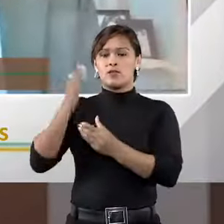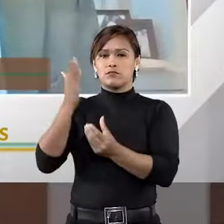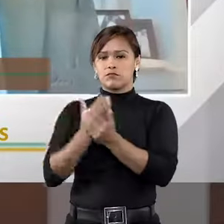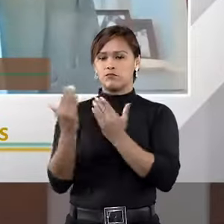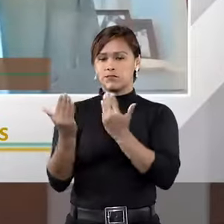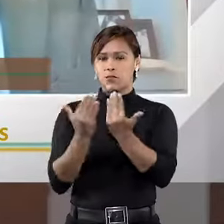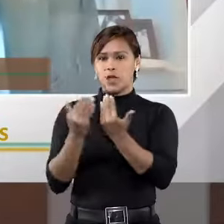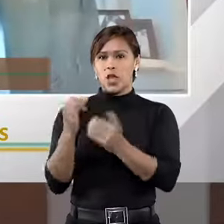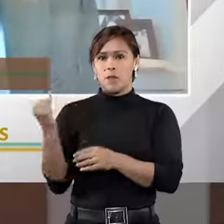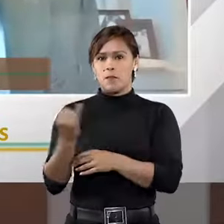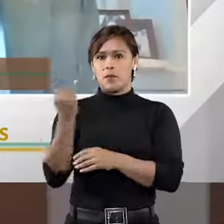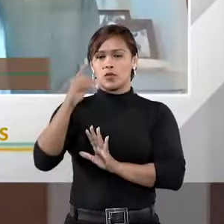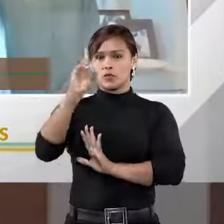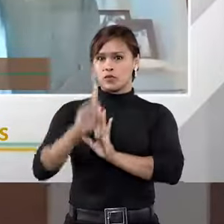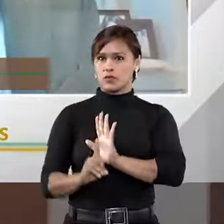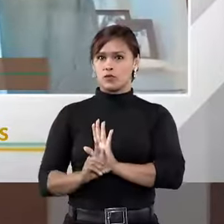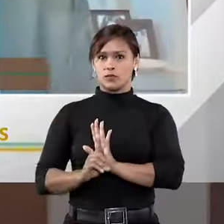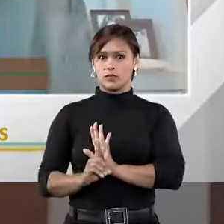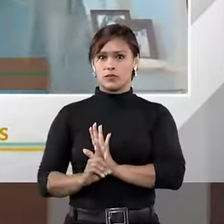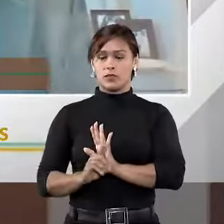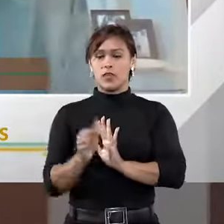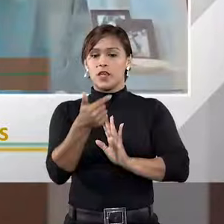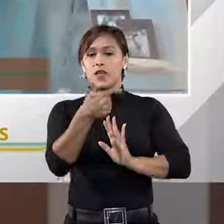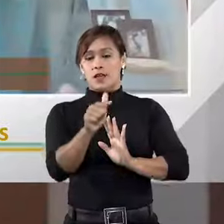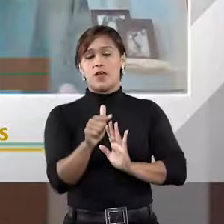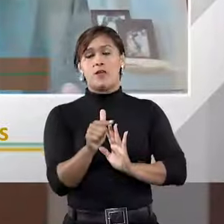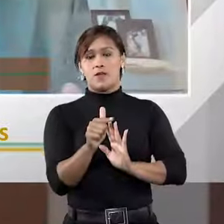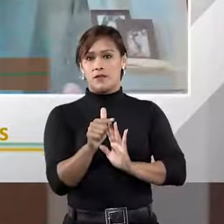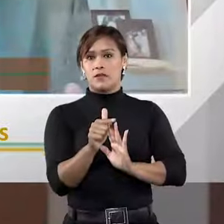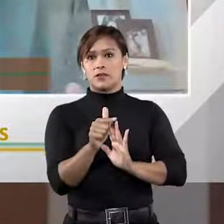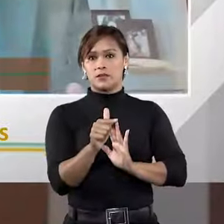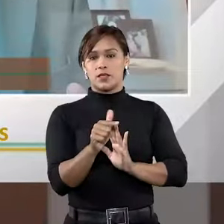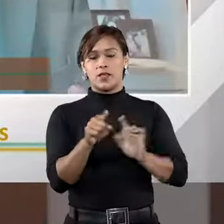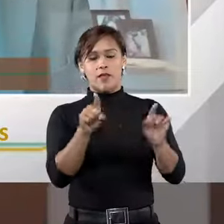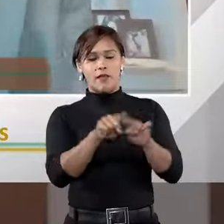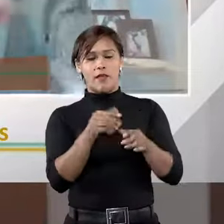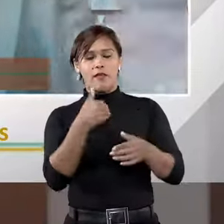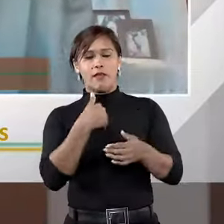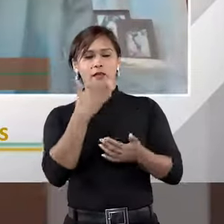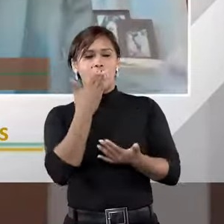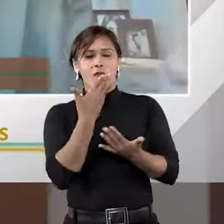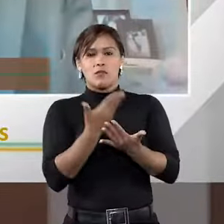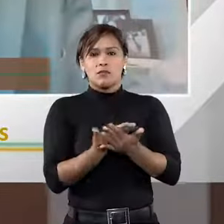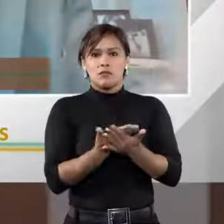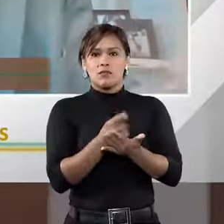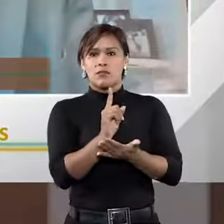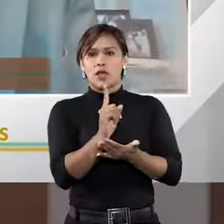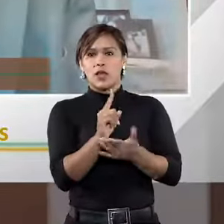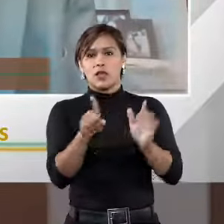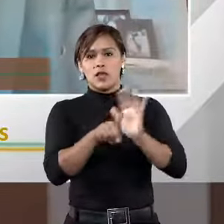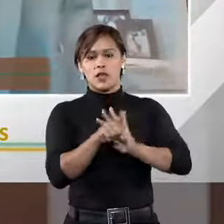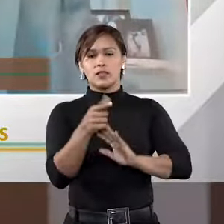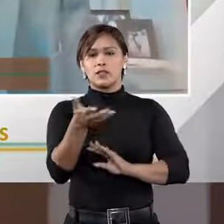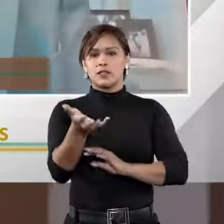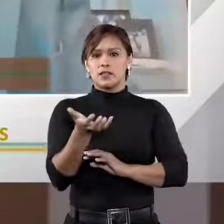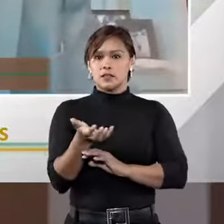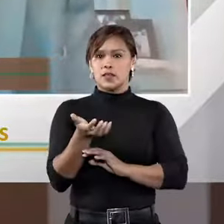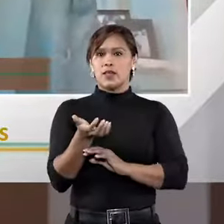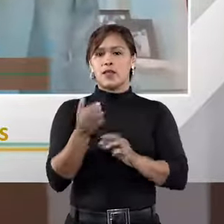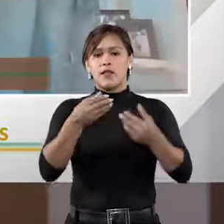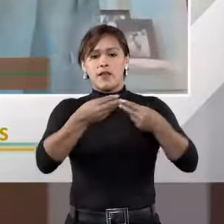fonte de direito. A outra é eu não admitir que se pretenda